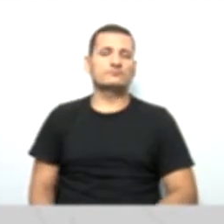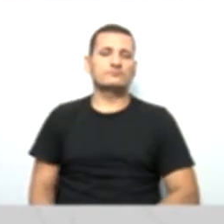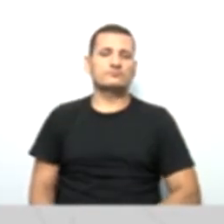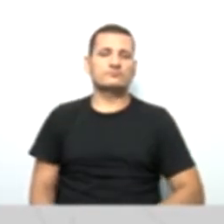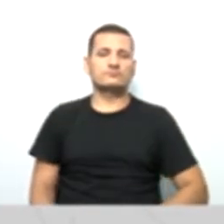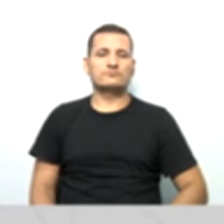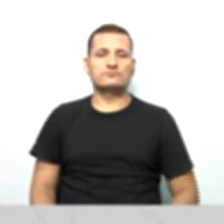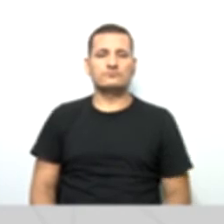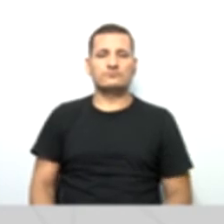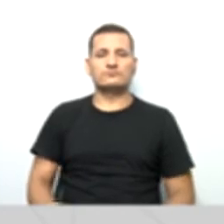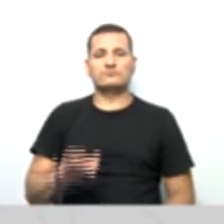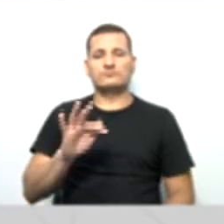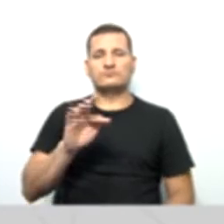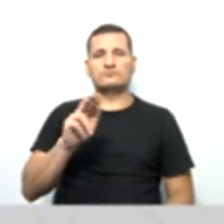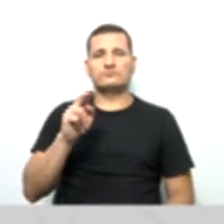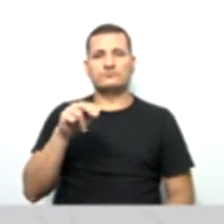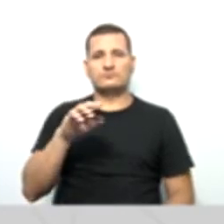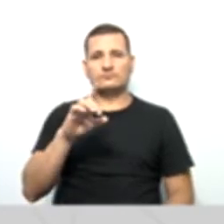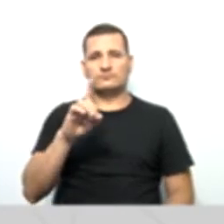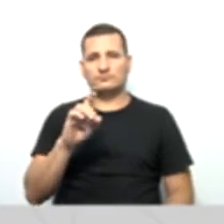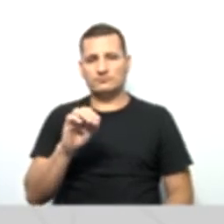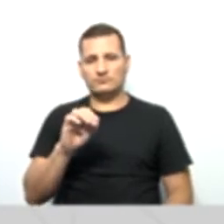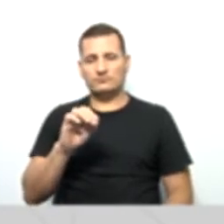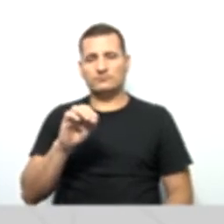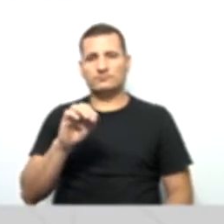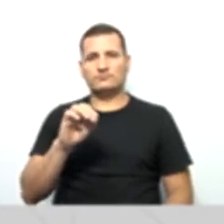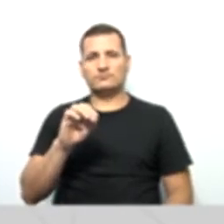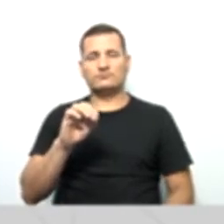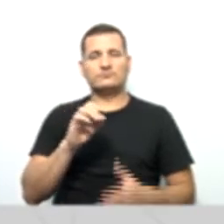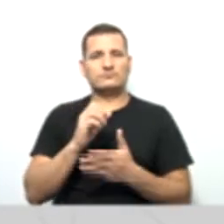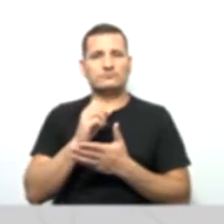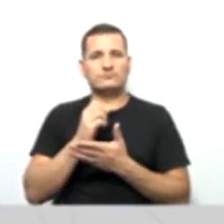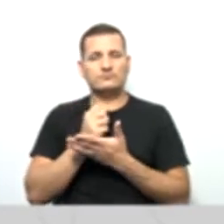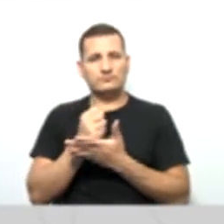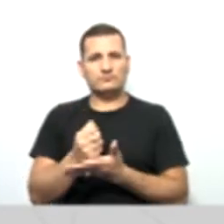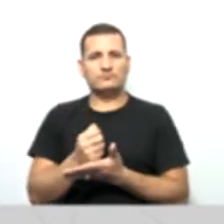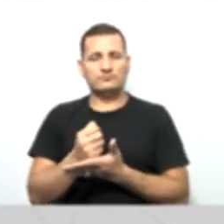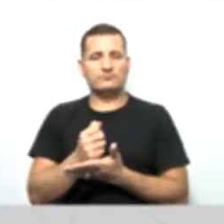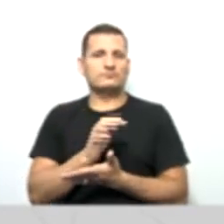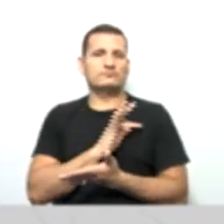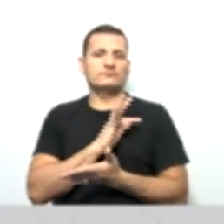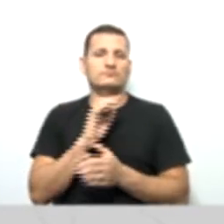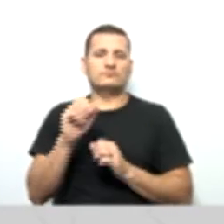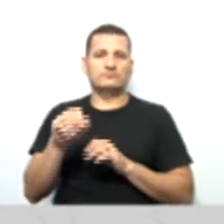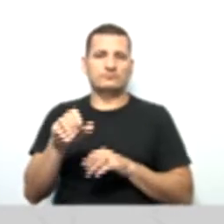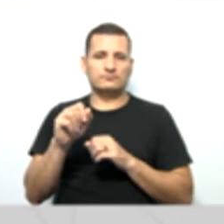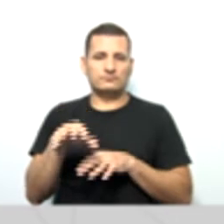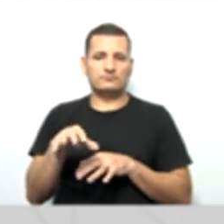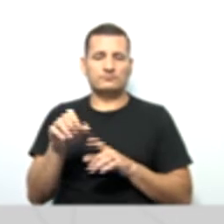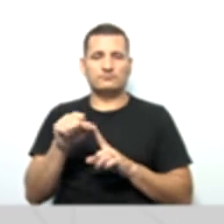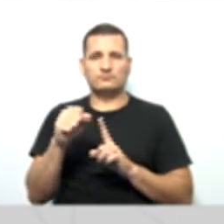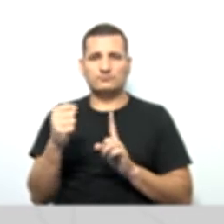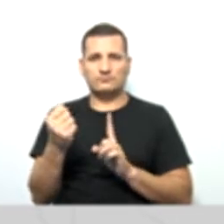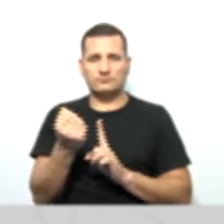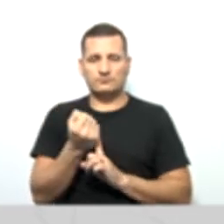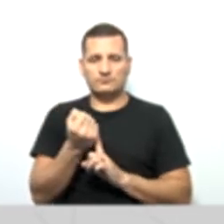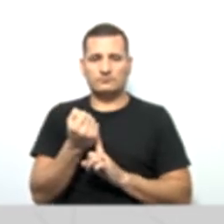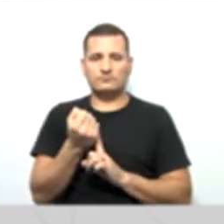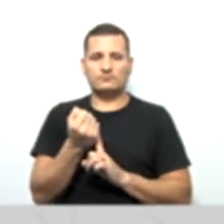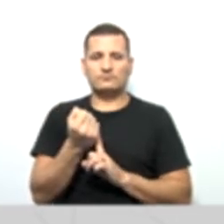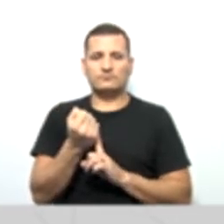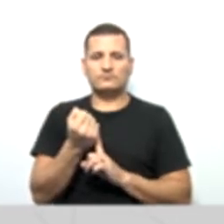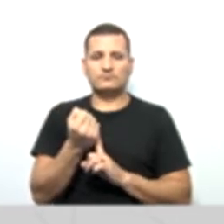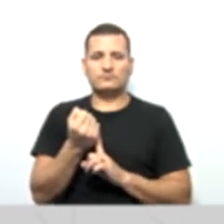Fundo de Assistência Técnica Educacional e Social. As sociedades cooperativas